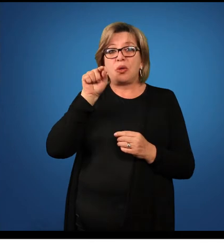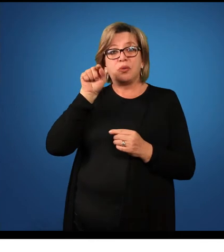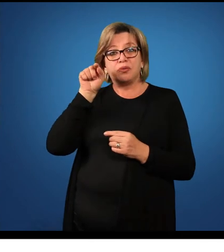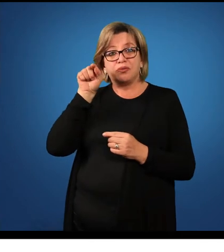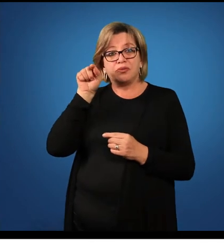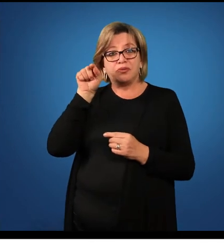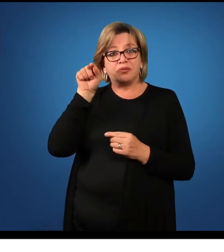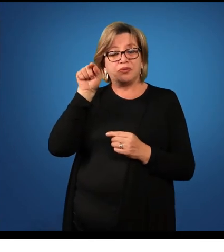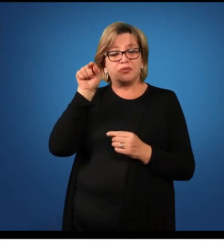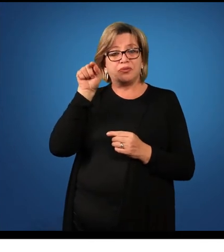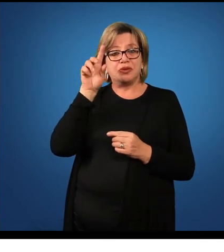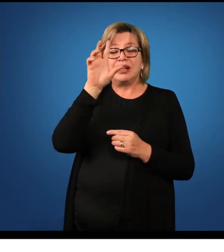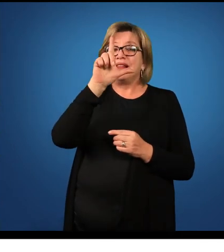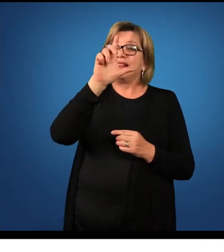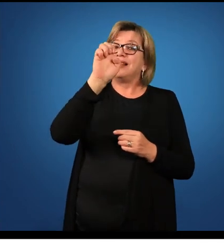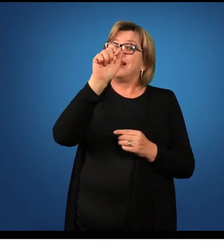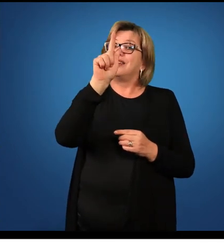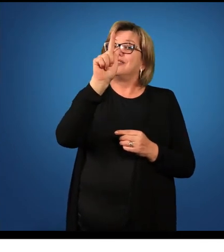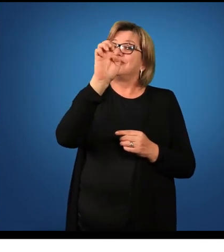leget,